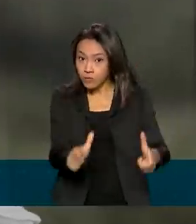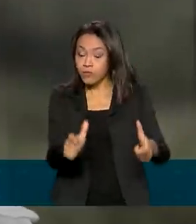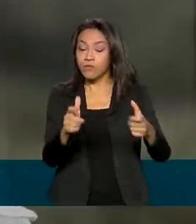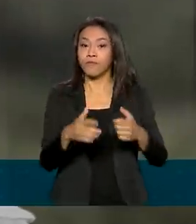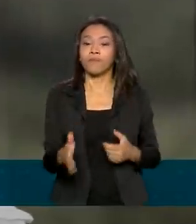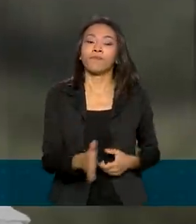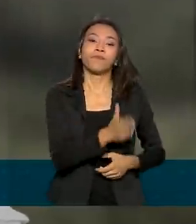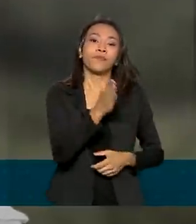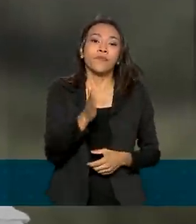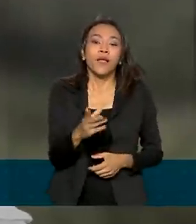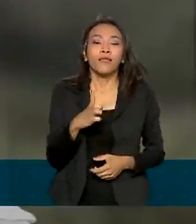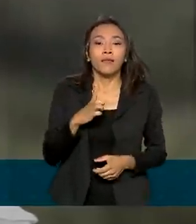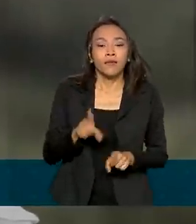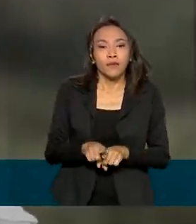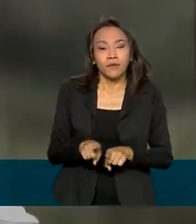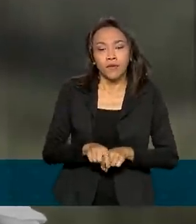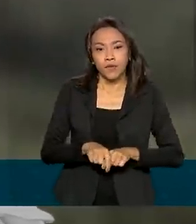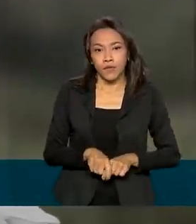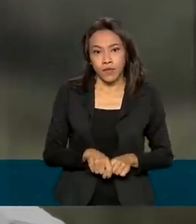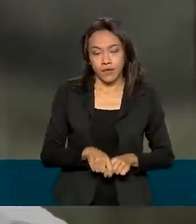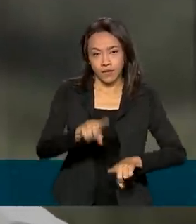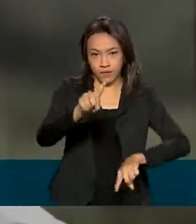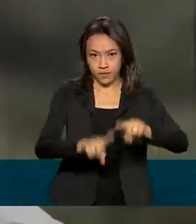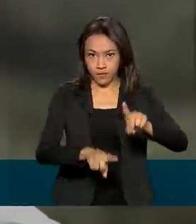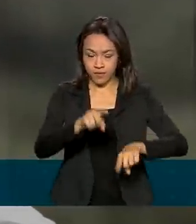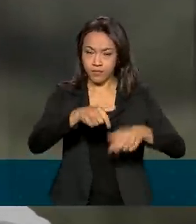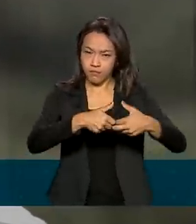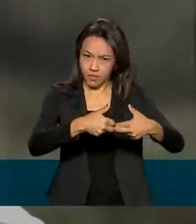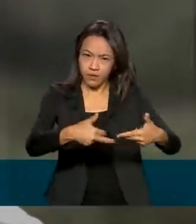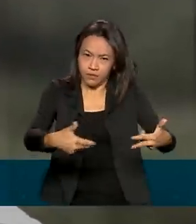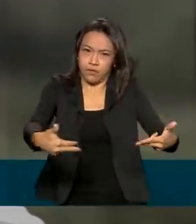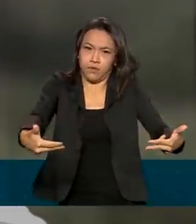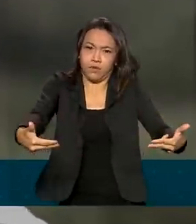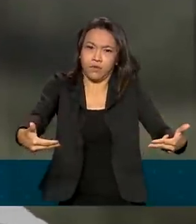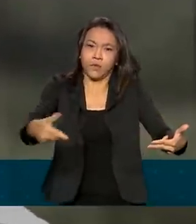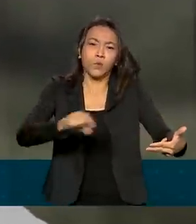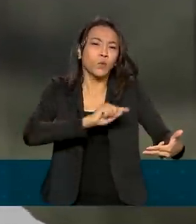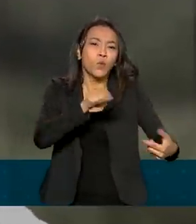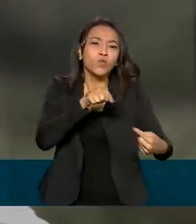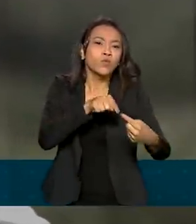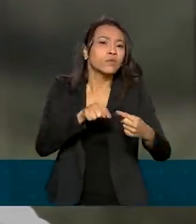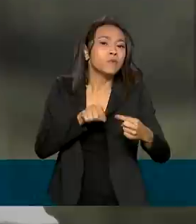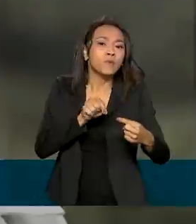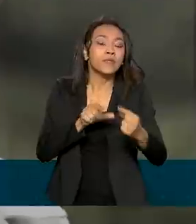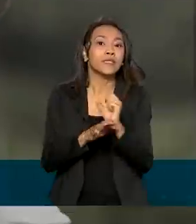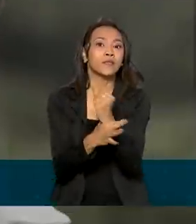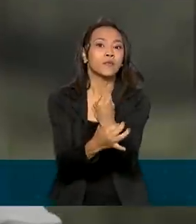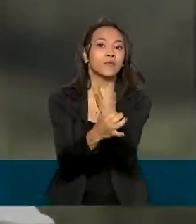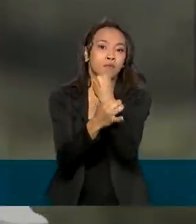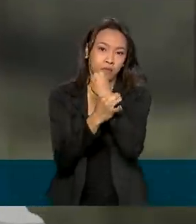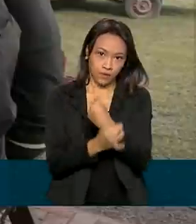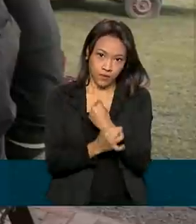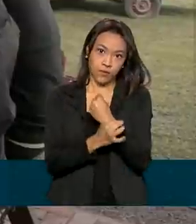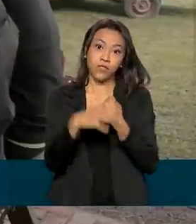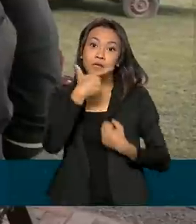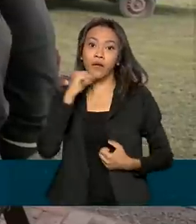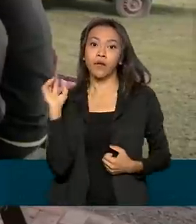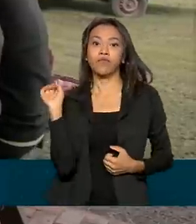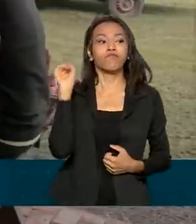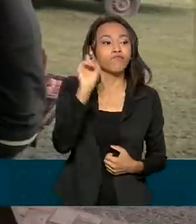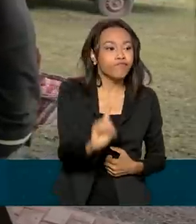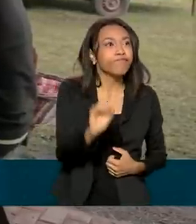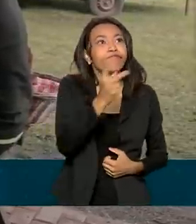tem equipamentos que garantem a segurança do visitante. A